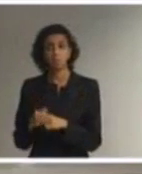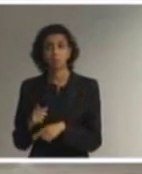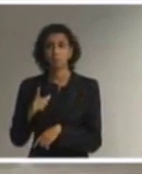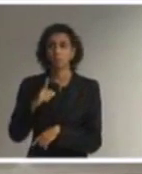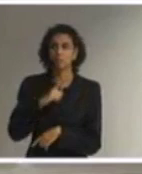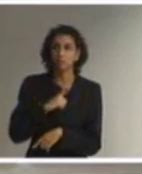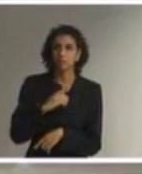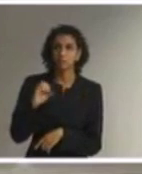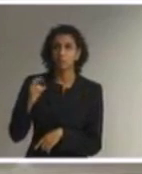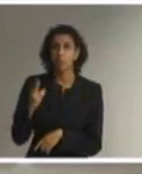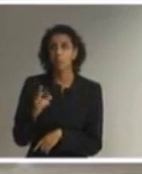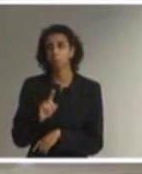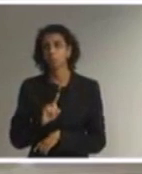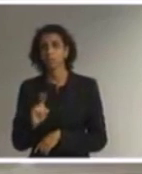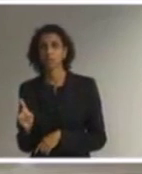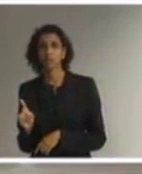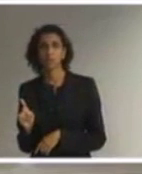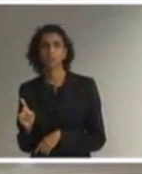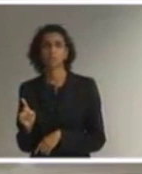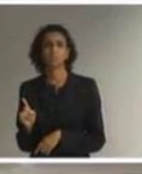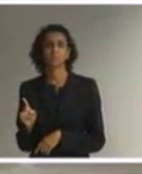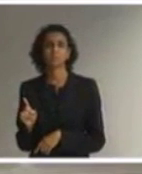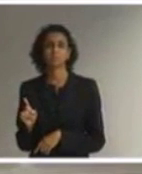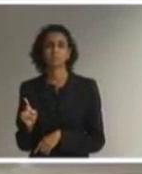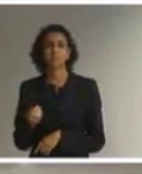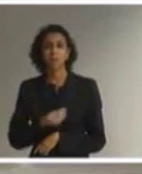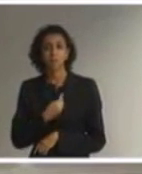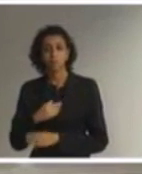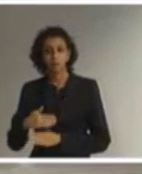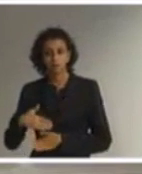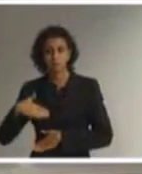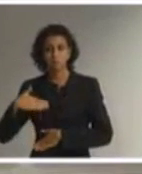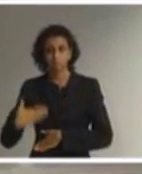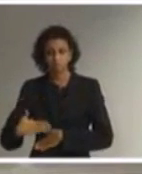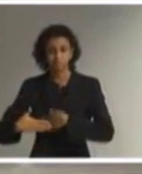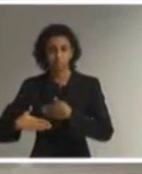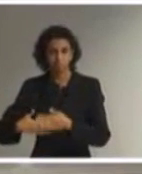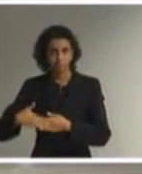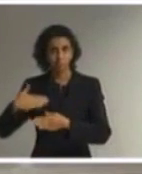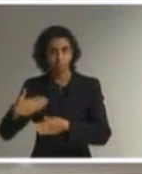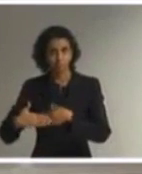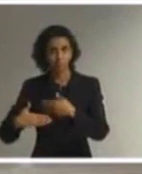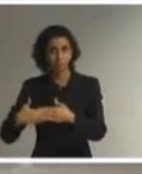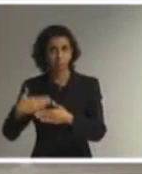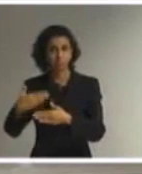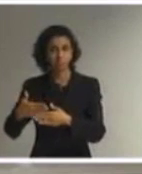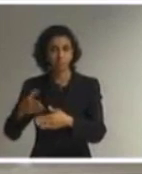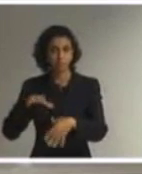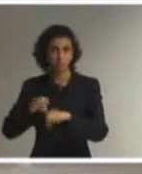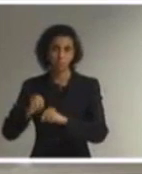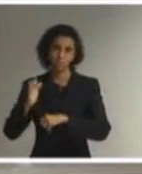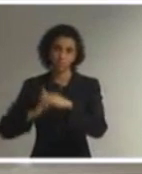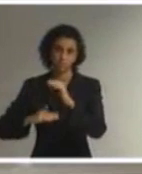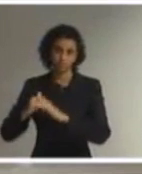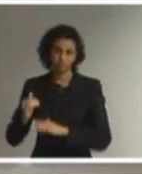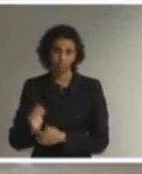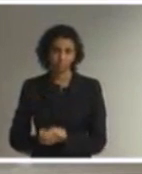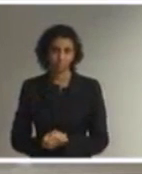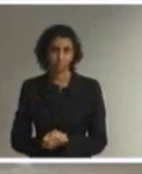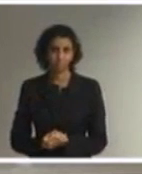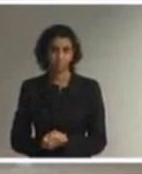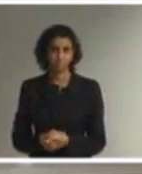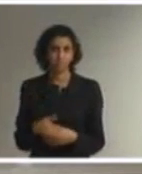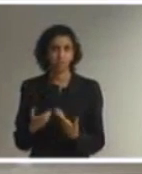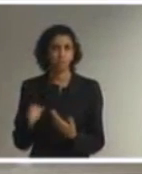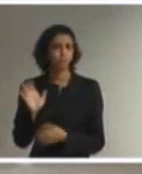participado deste processo metódico de formação profissional. Então, em